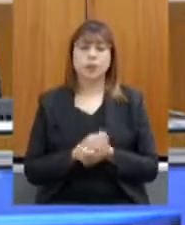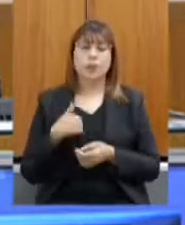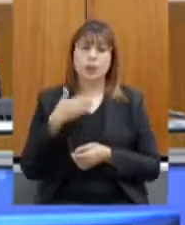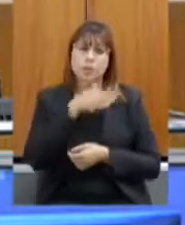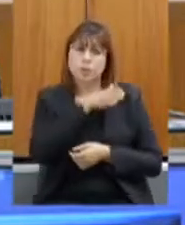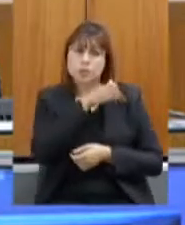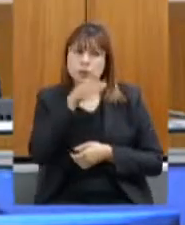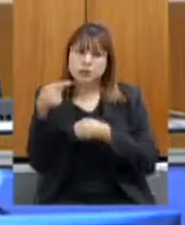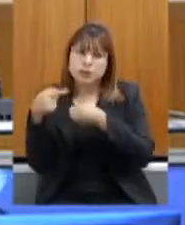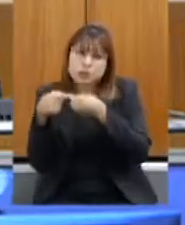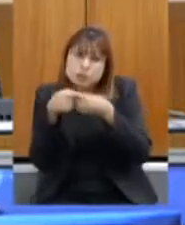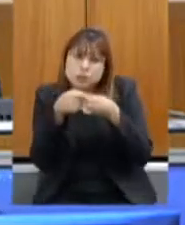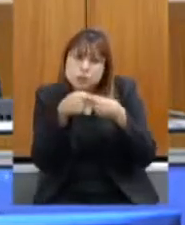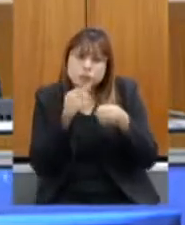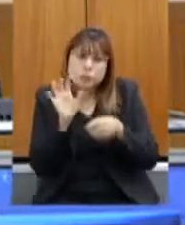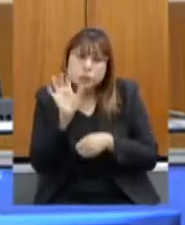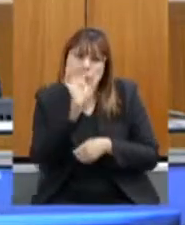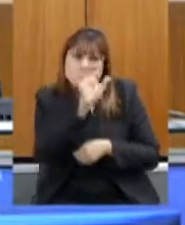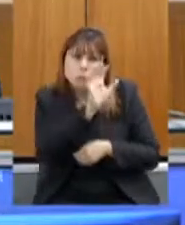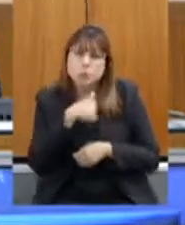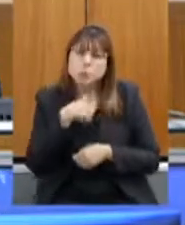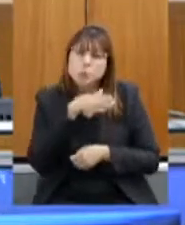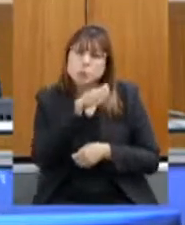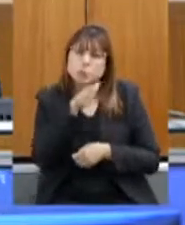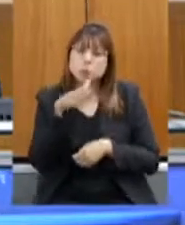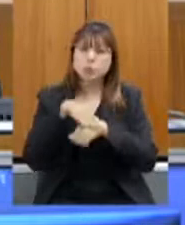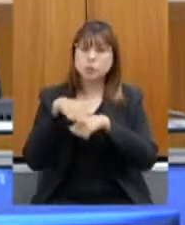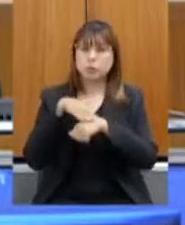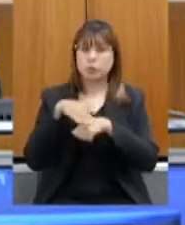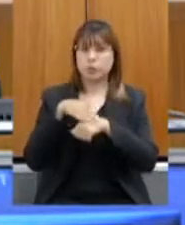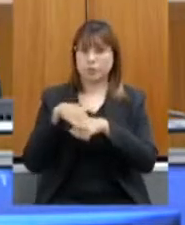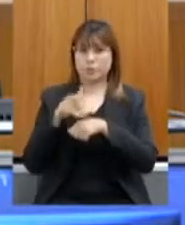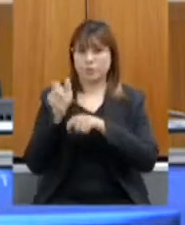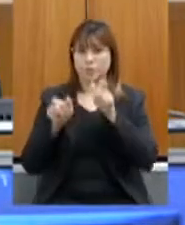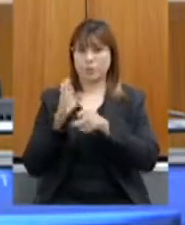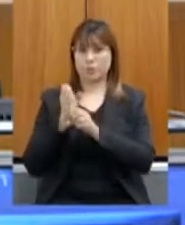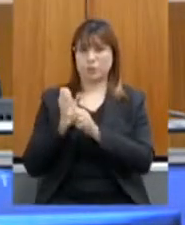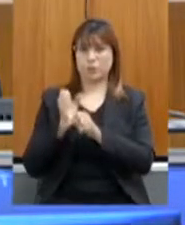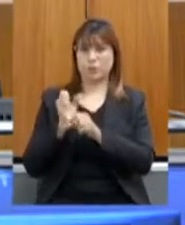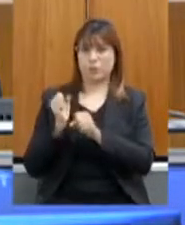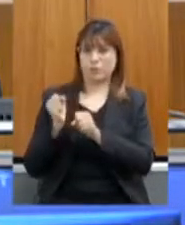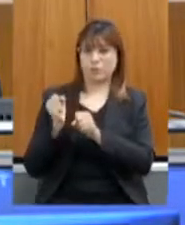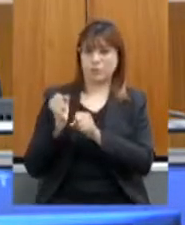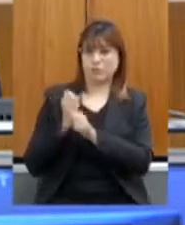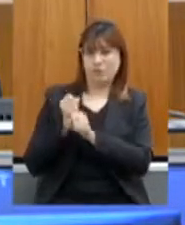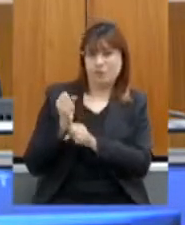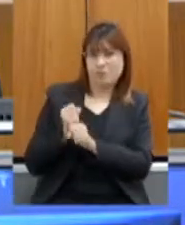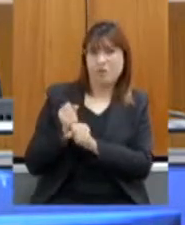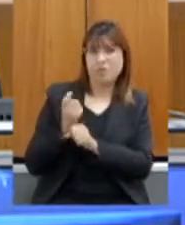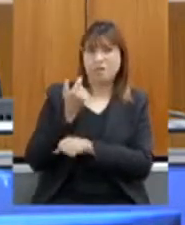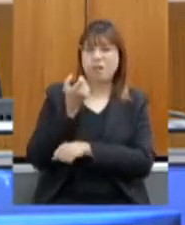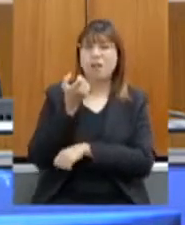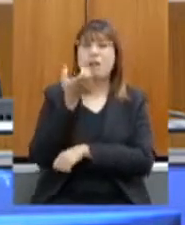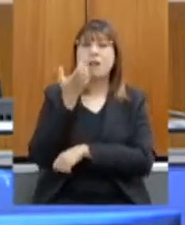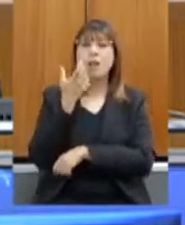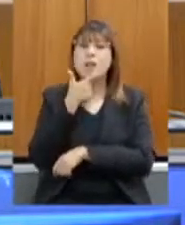Estado em diferentes regiões conversado com os produtores de queijo e eu acho que não é verdade que o produtor não